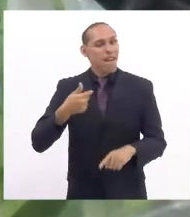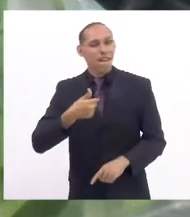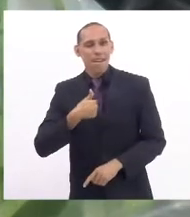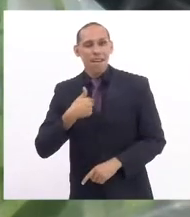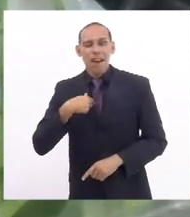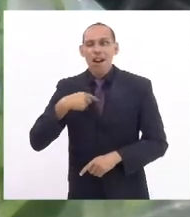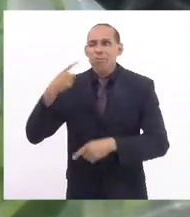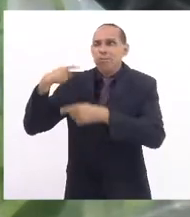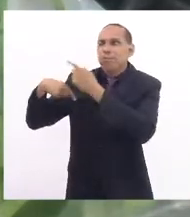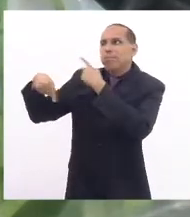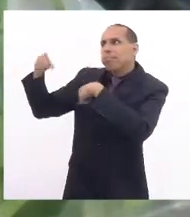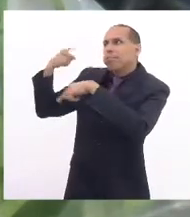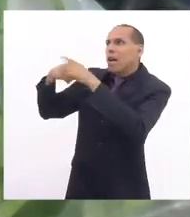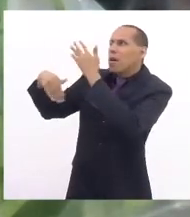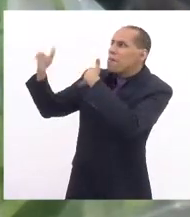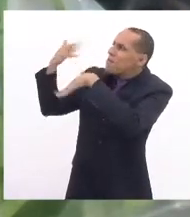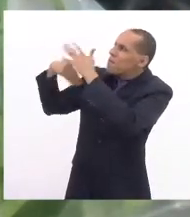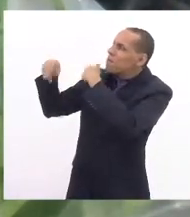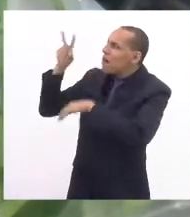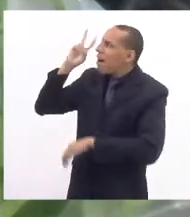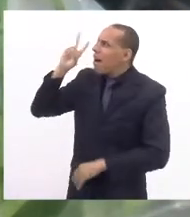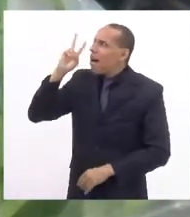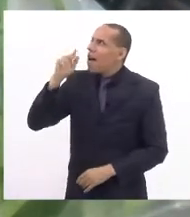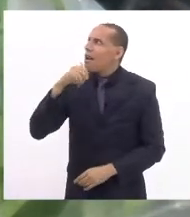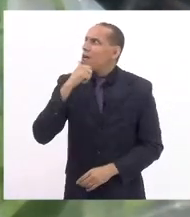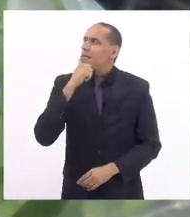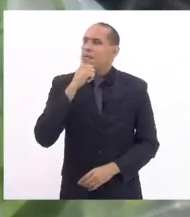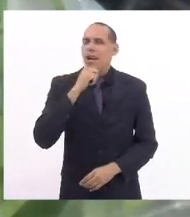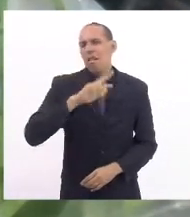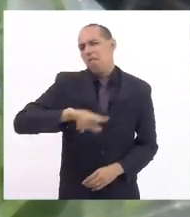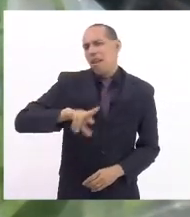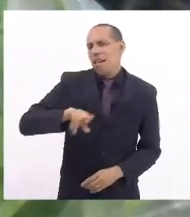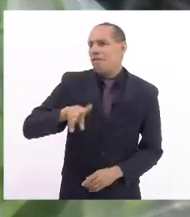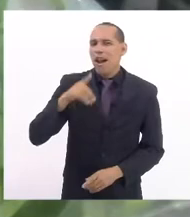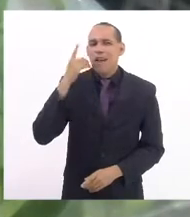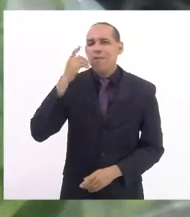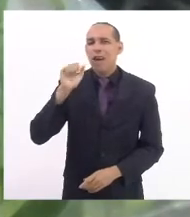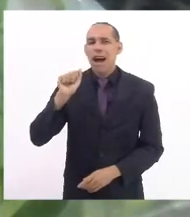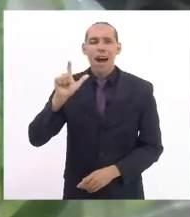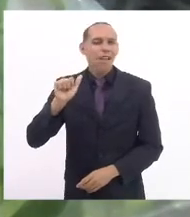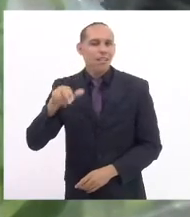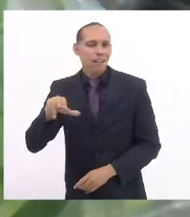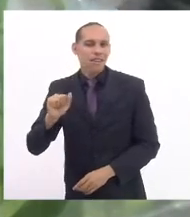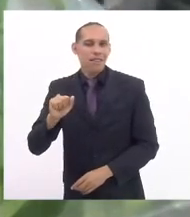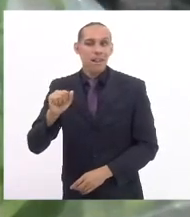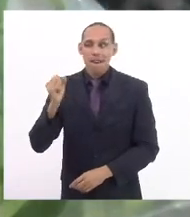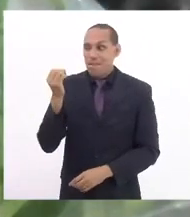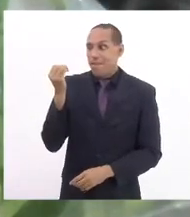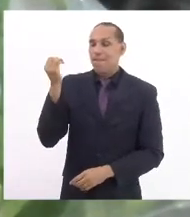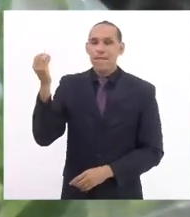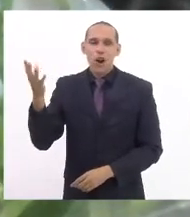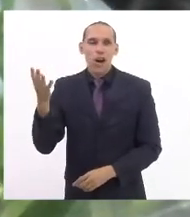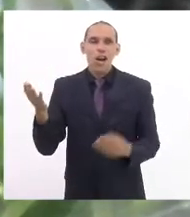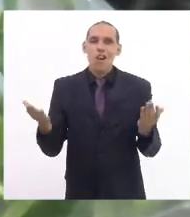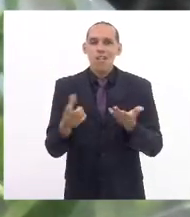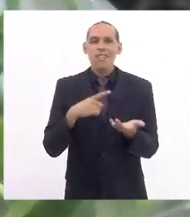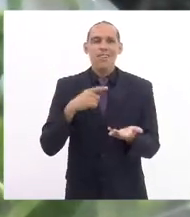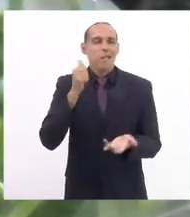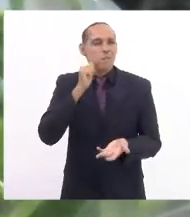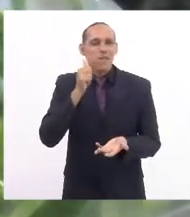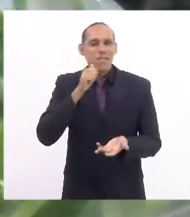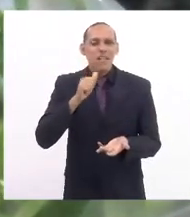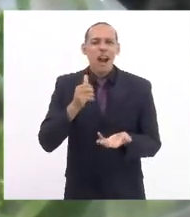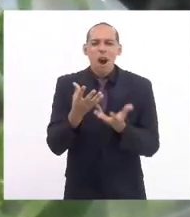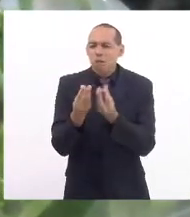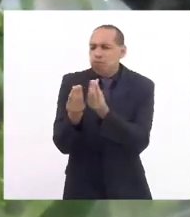retrospectiva da minha vida, não é falando da deputada Alana, mas eu sei que lá fora hoje temos muitas mulheres,